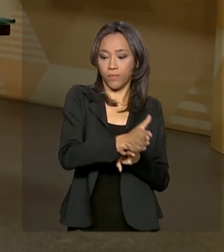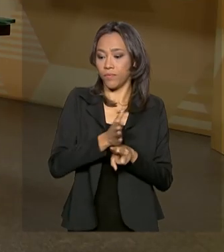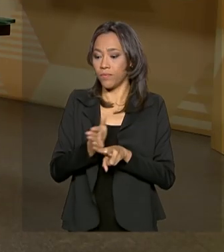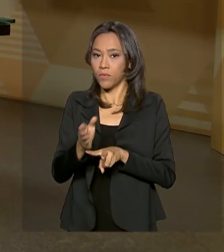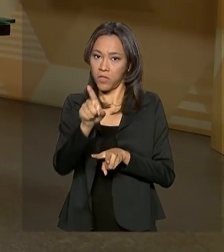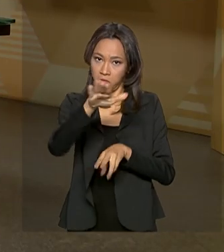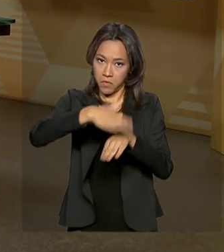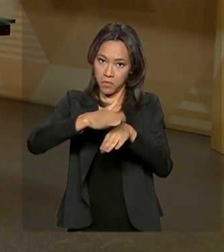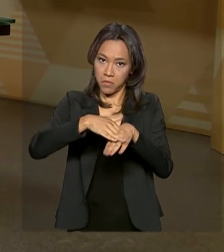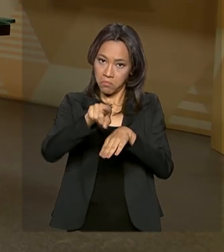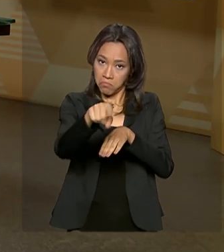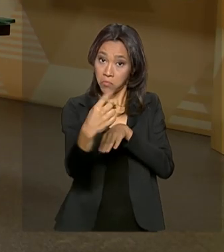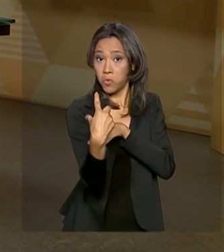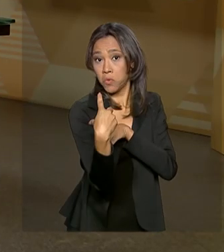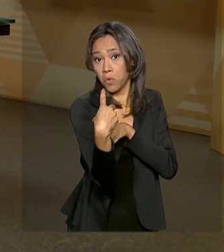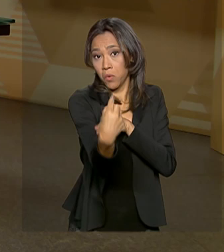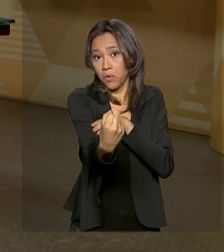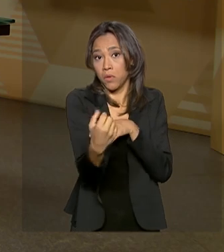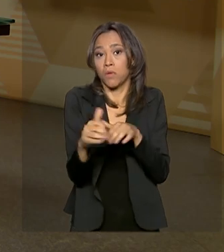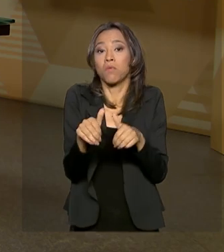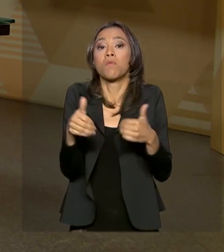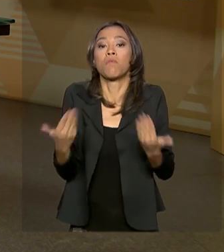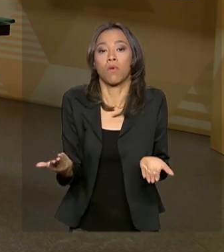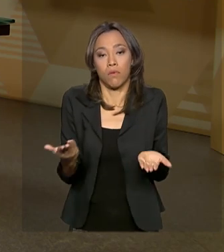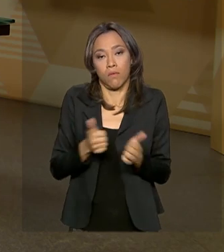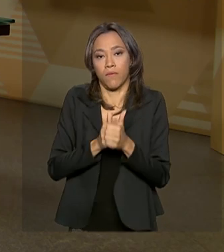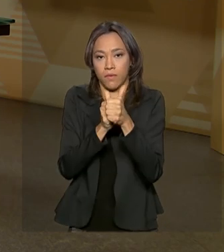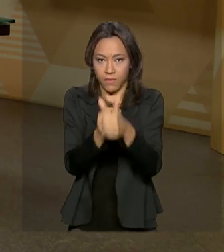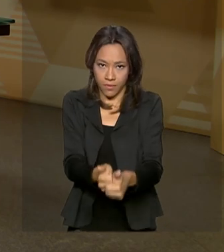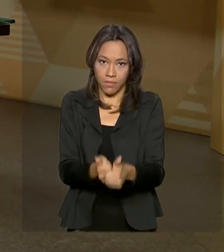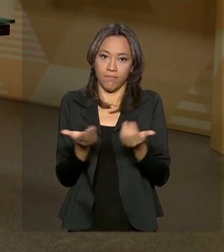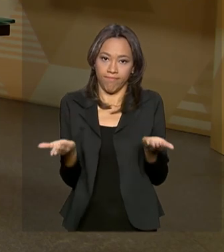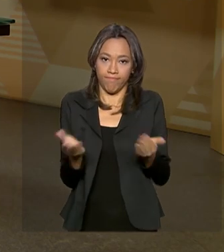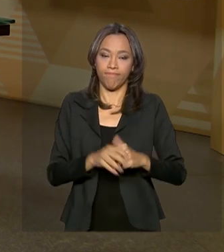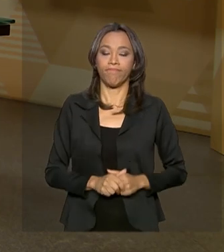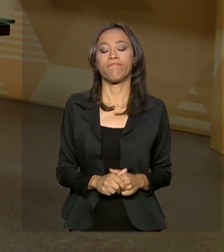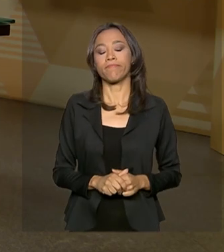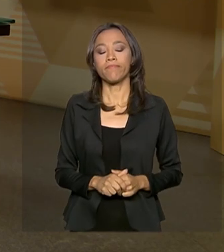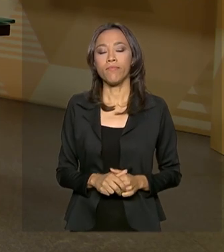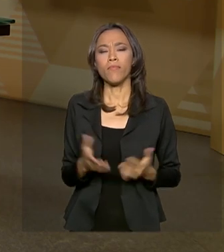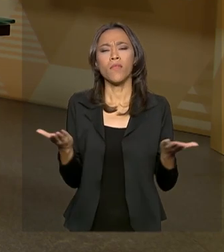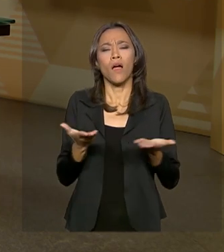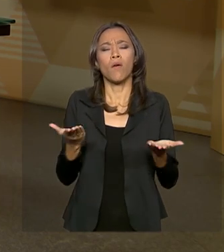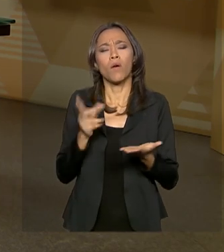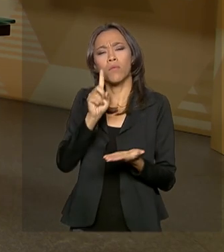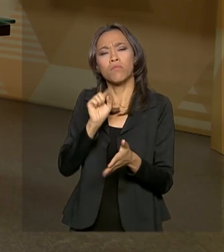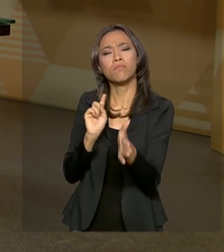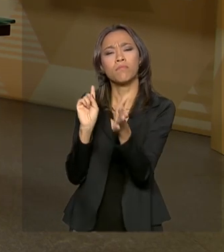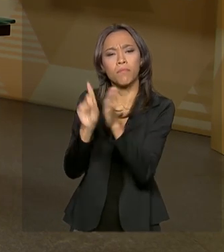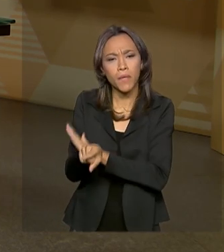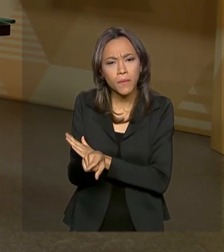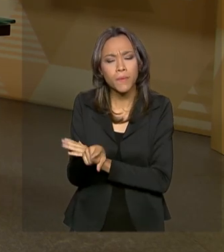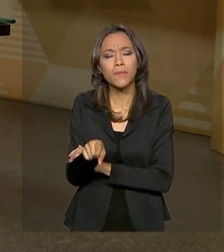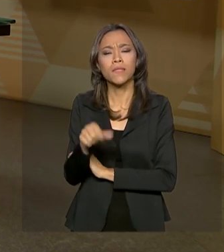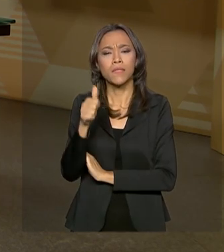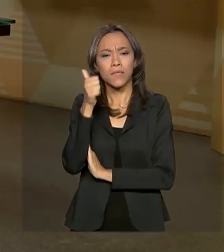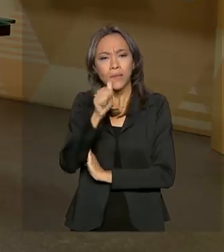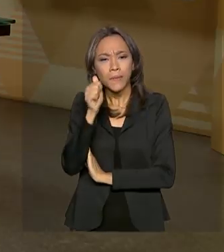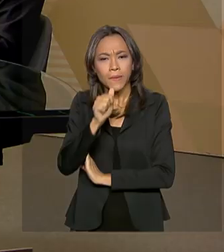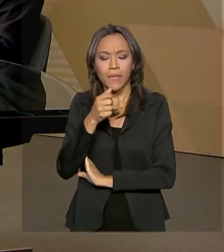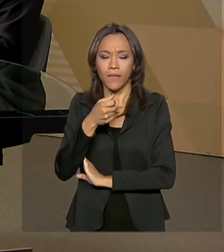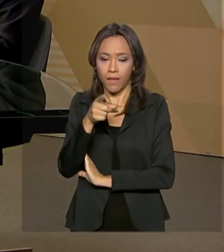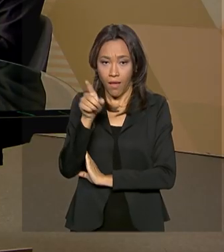e cabe ao cliente escolher qual que ele quer tomar. Vamos agora a uma pergunta da Giovanni